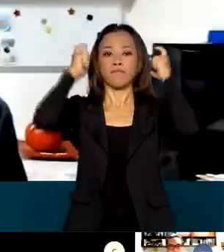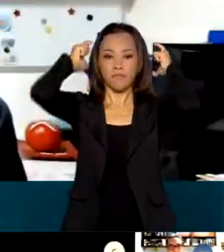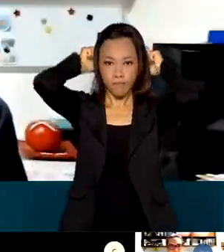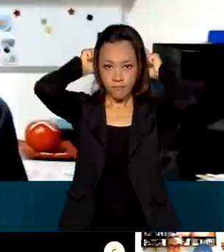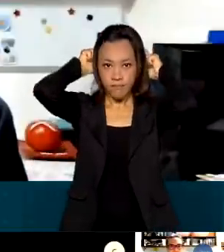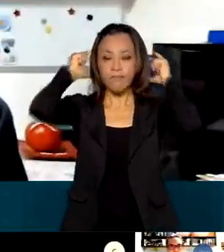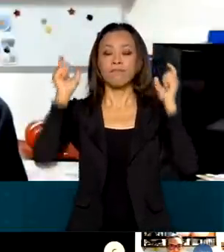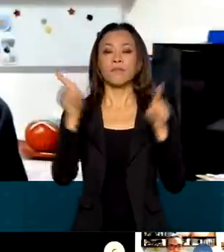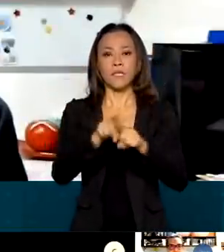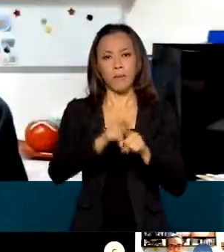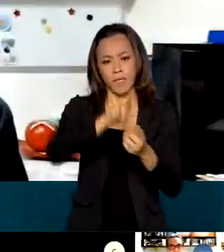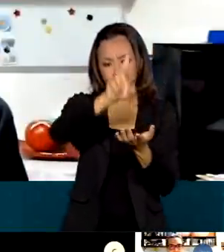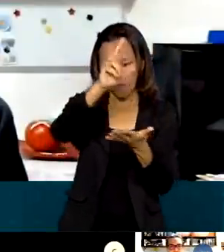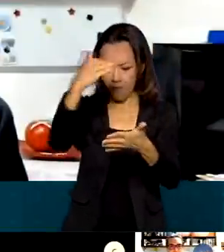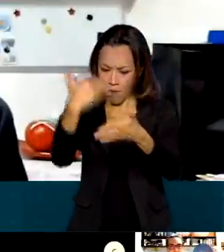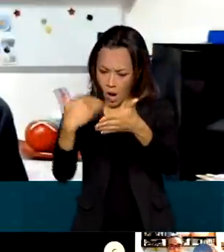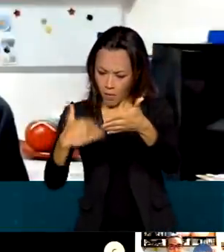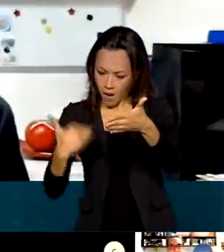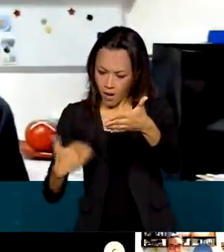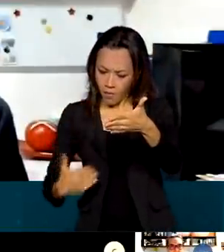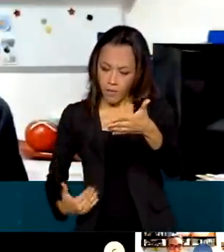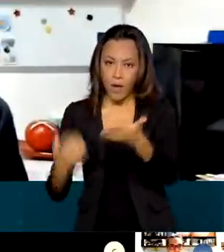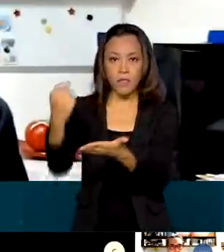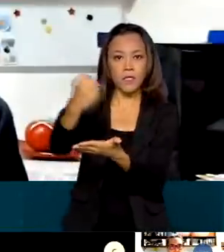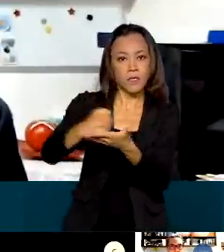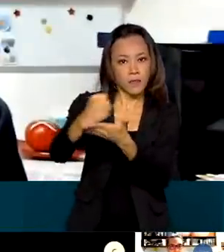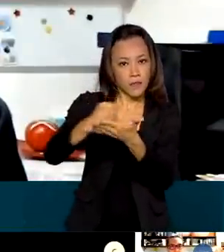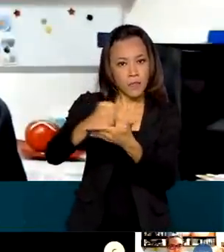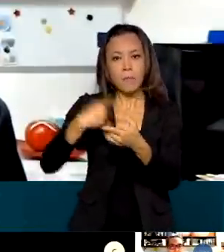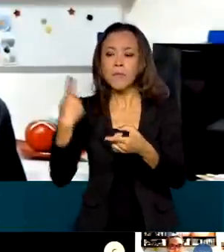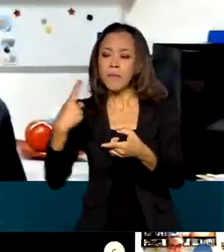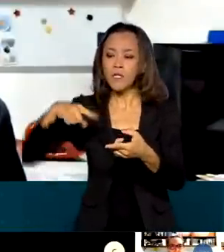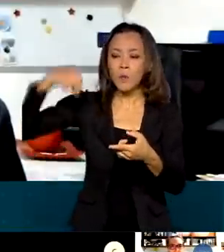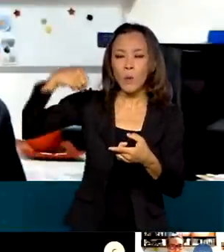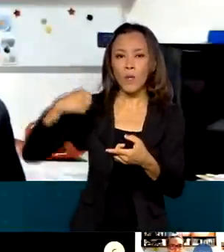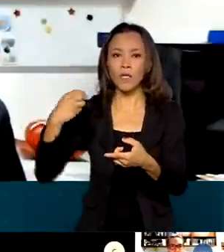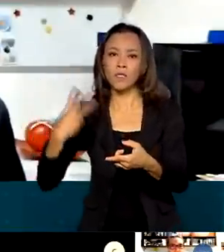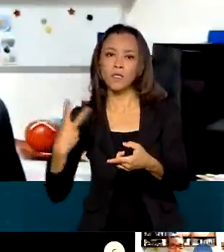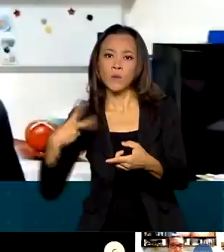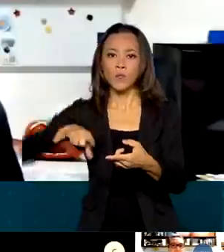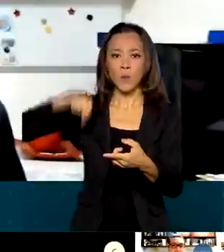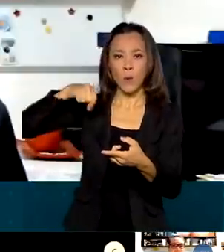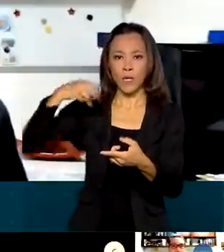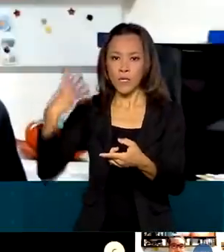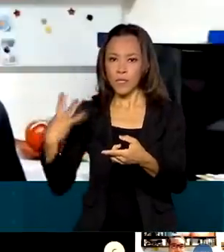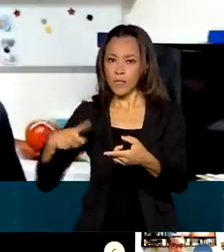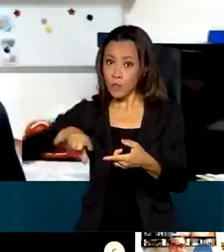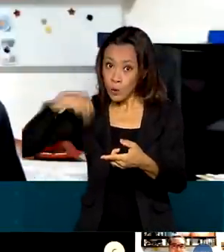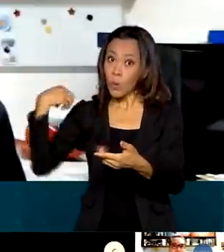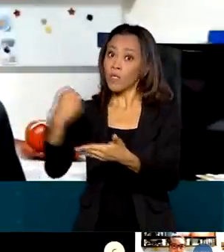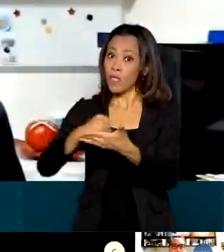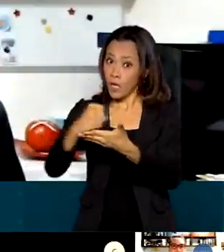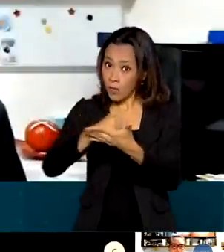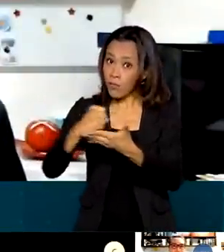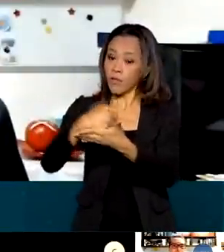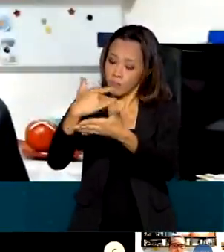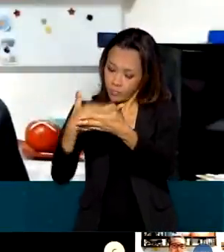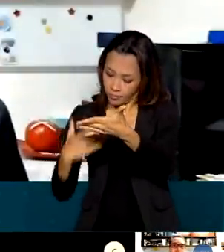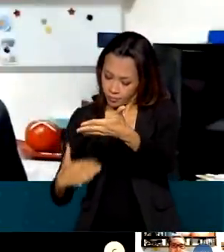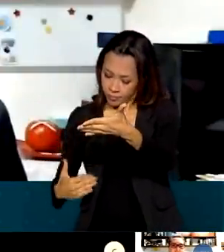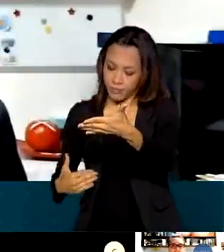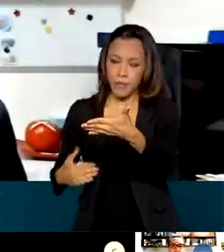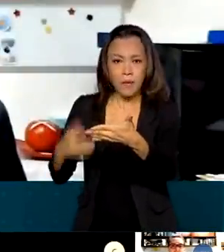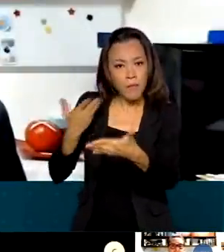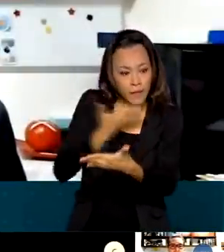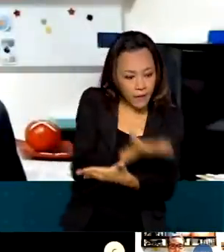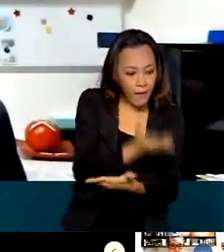lista de drogas de primeira escolha, segunda escolha e terceira escolha da melhor maneira possível para que